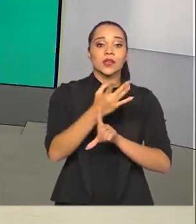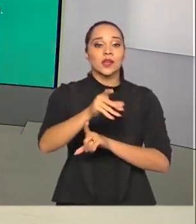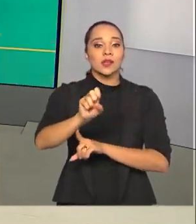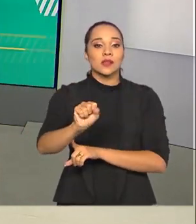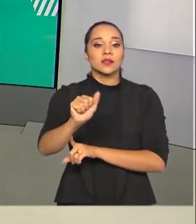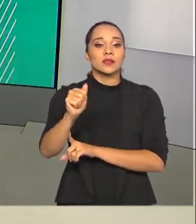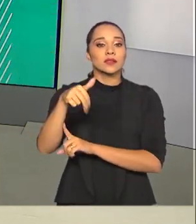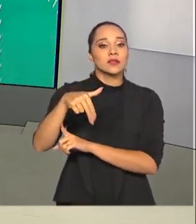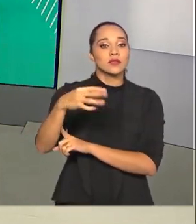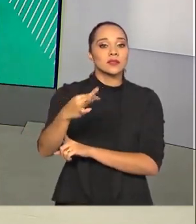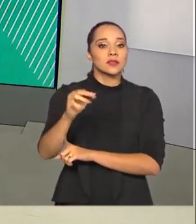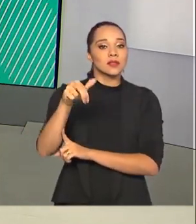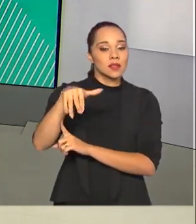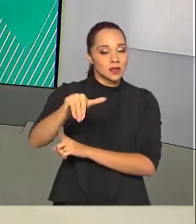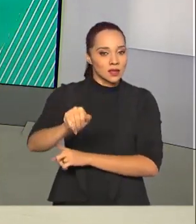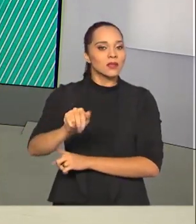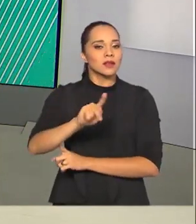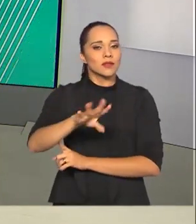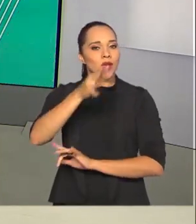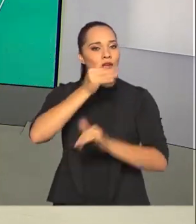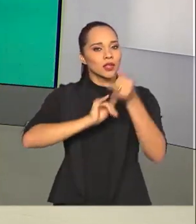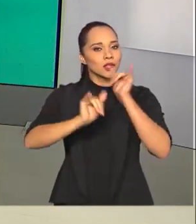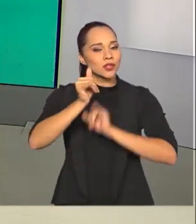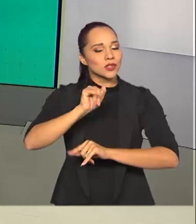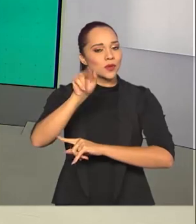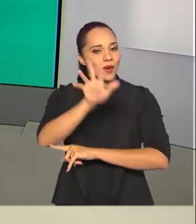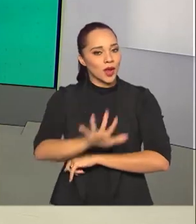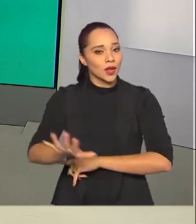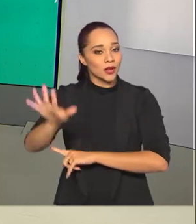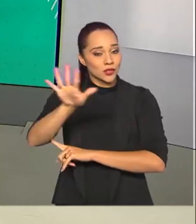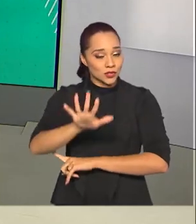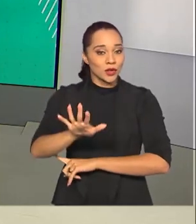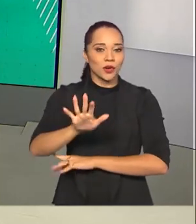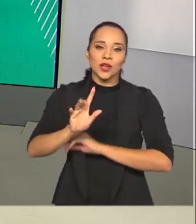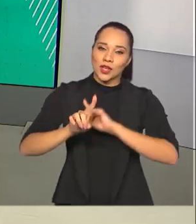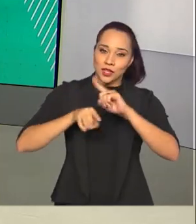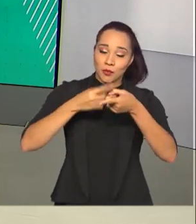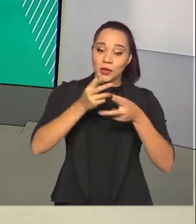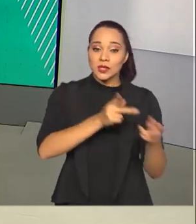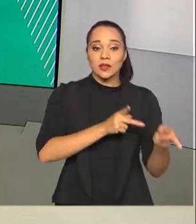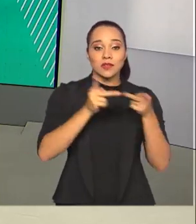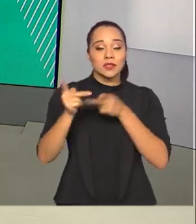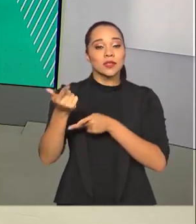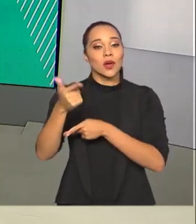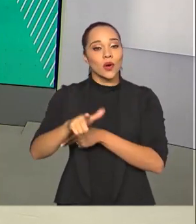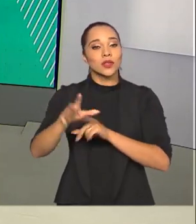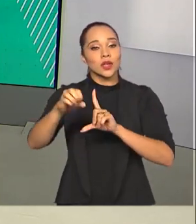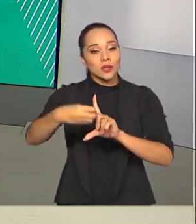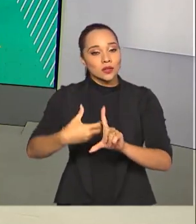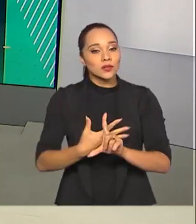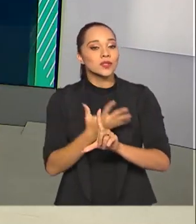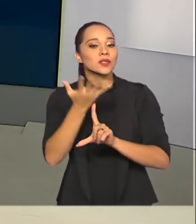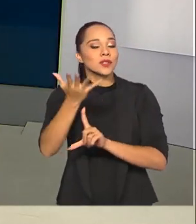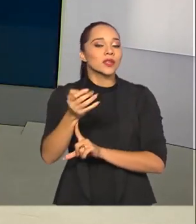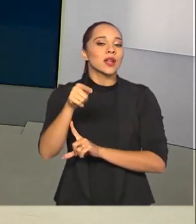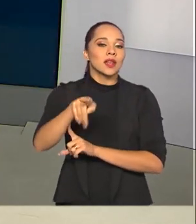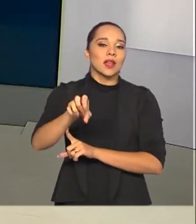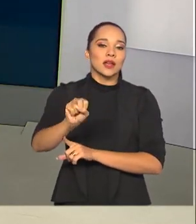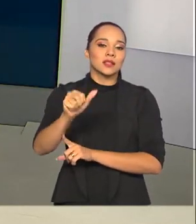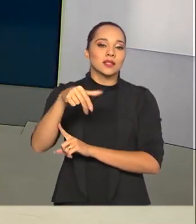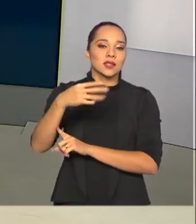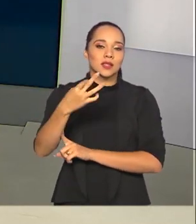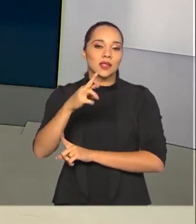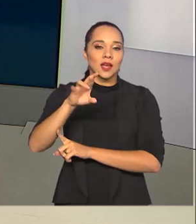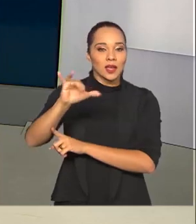Santana, que irá fornecer energia àquela região. E também, logo mais, ele visita a usina termoelétrica de Santa